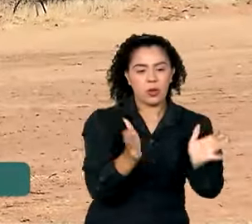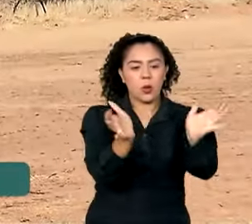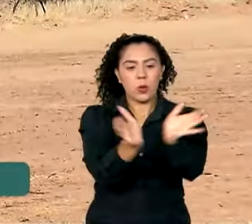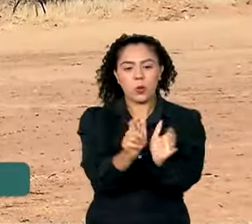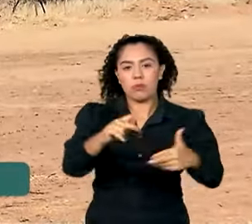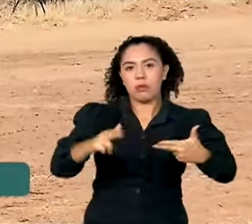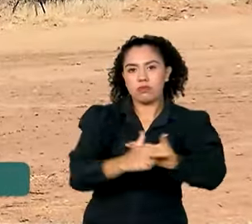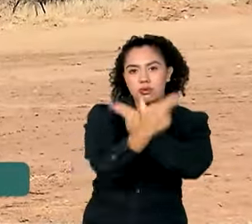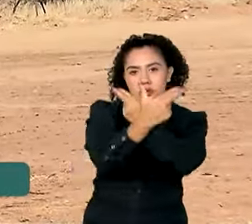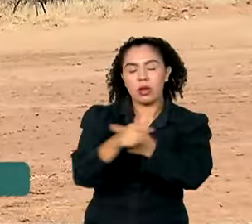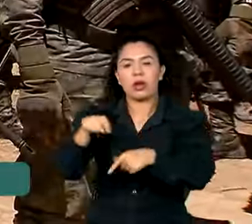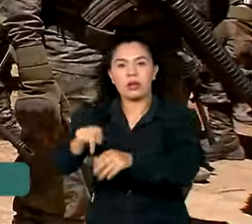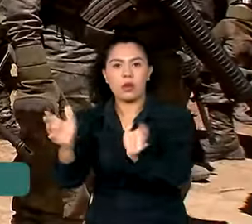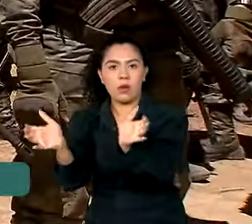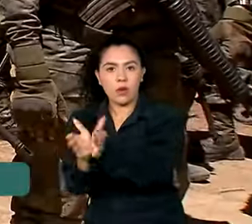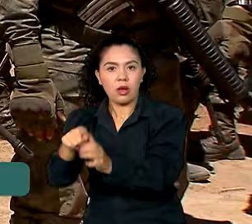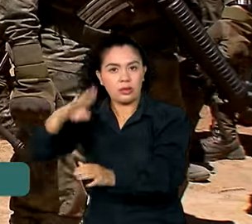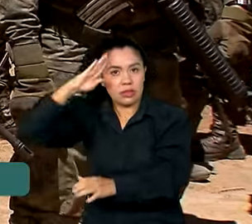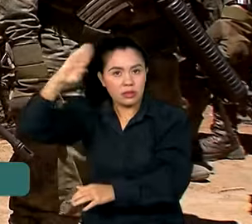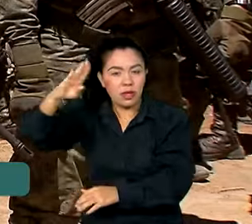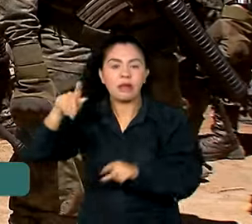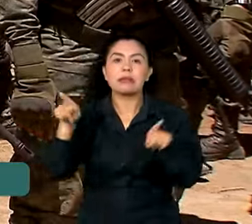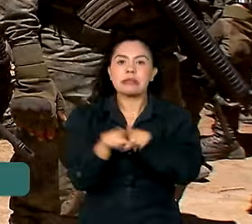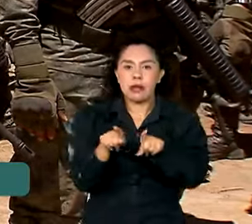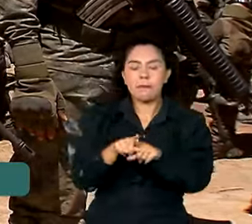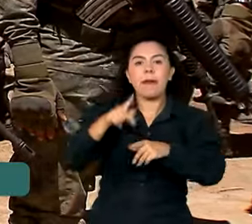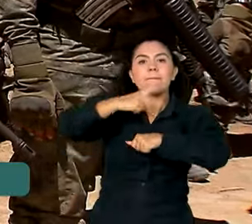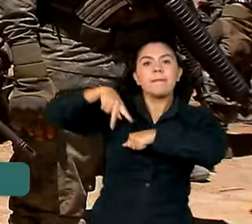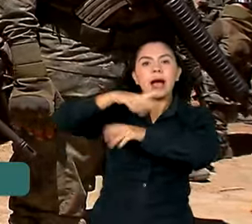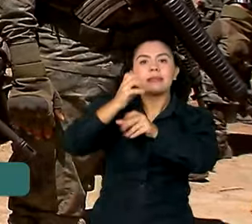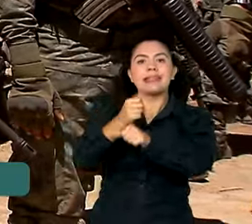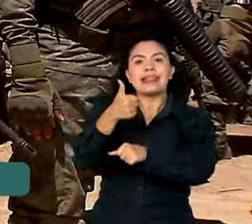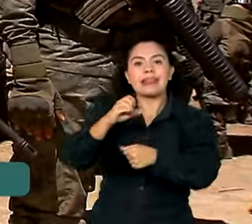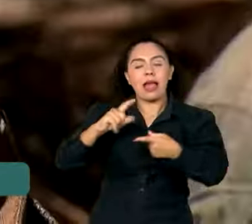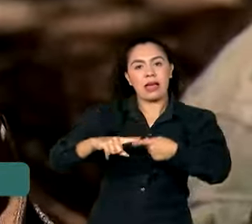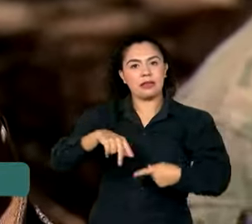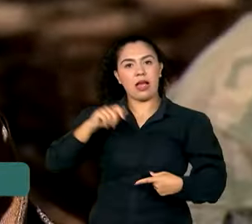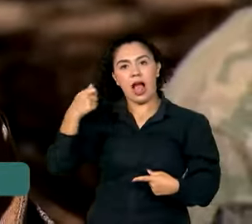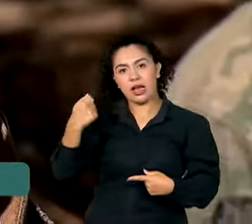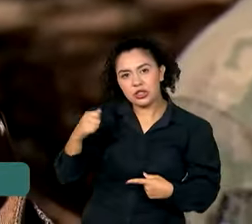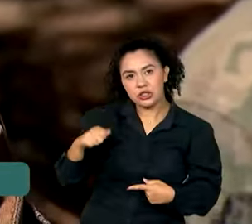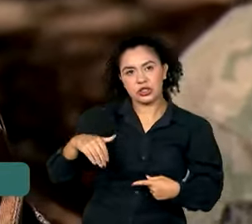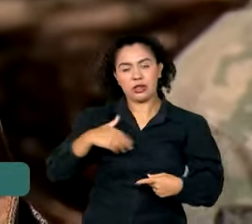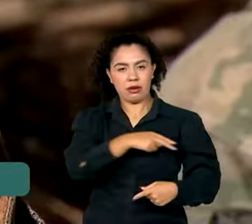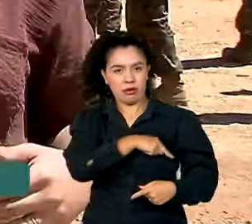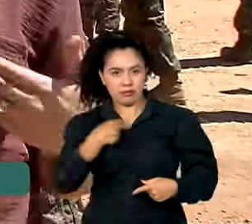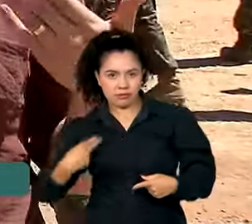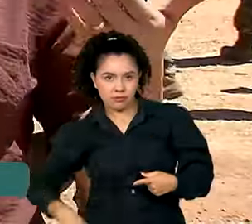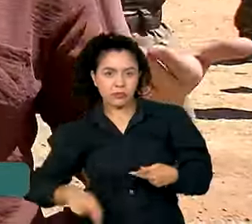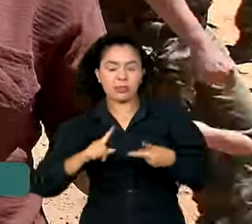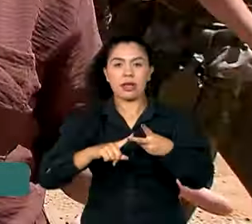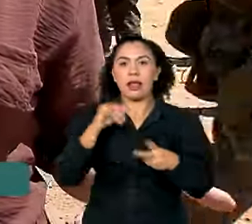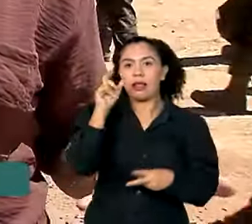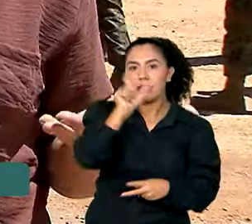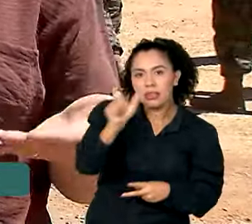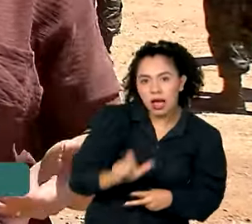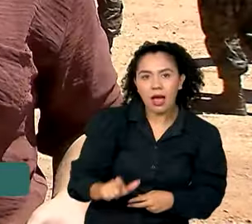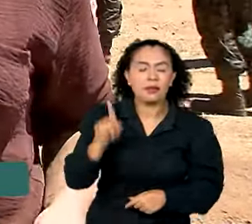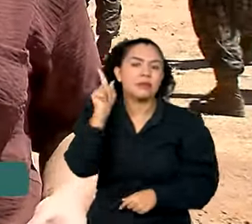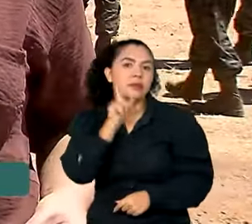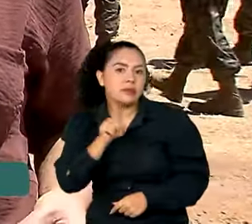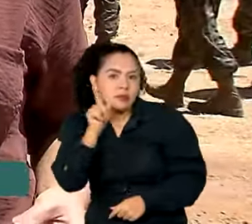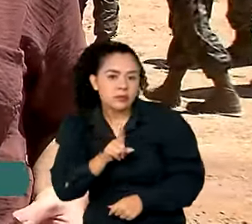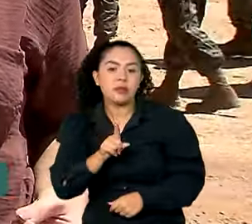outros 10 países, como África do Sul, Argentina, França, Itália e Estados Unidos. Pela primeira vez, o